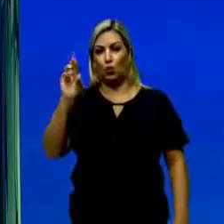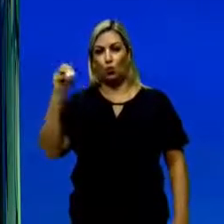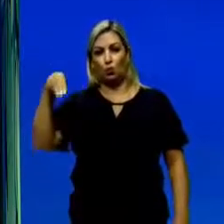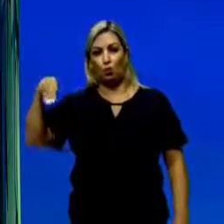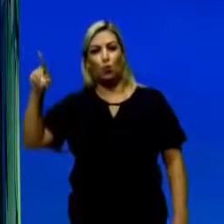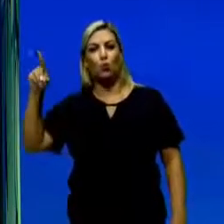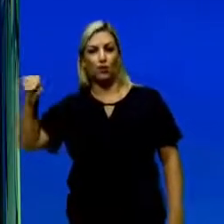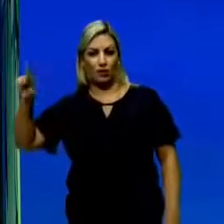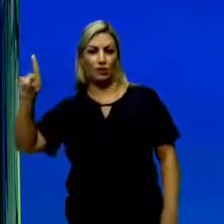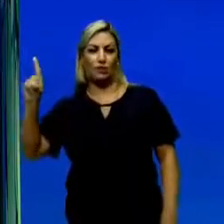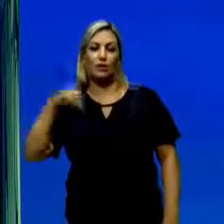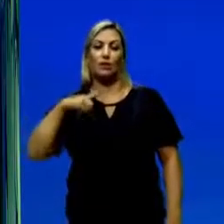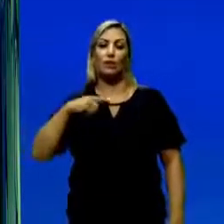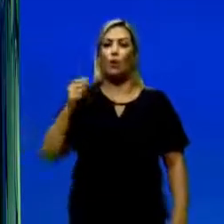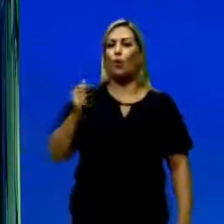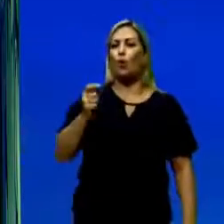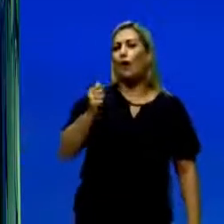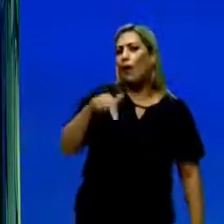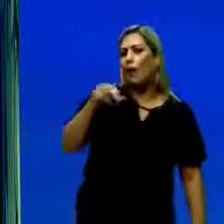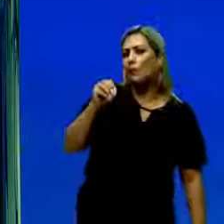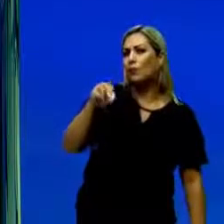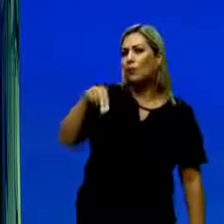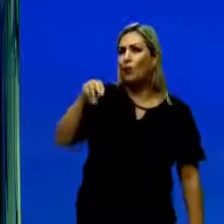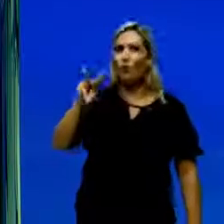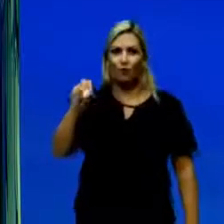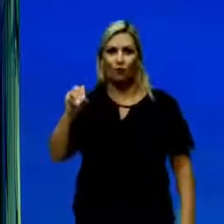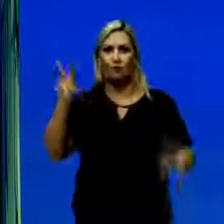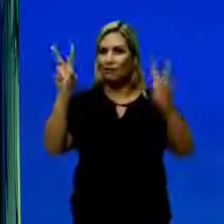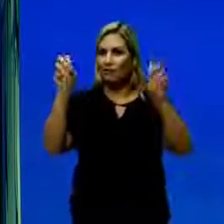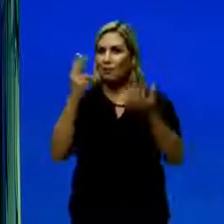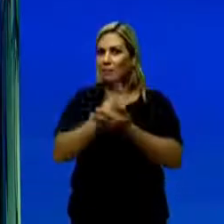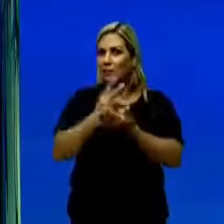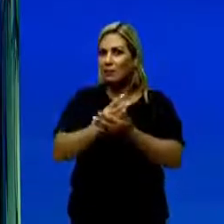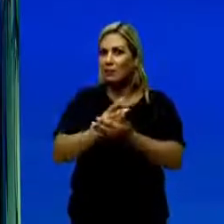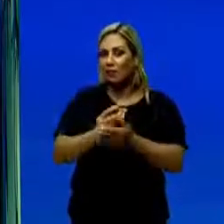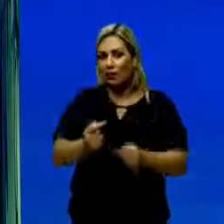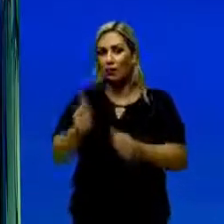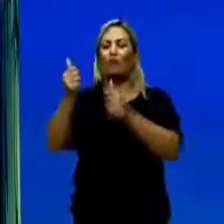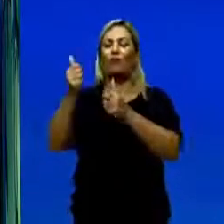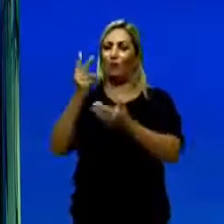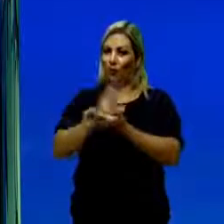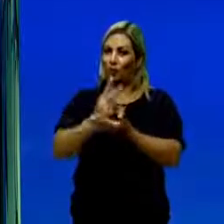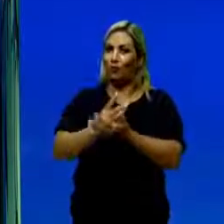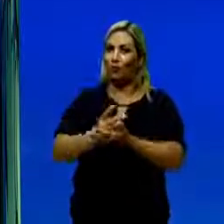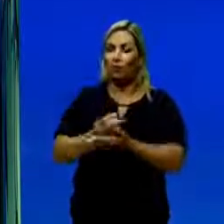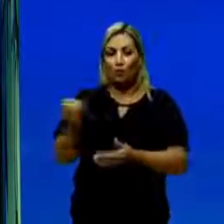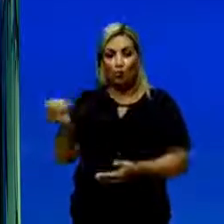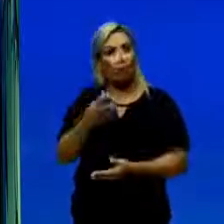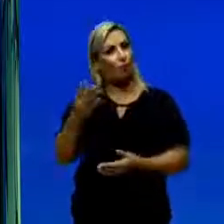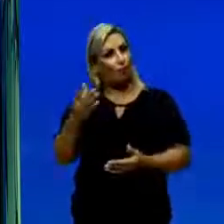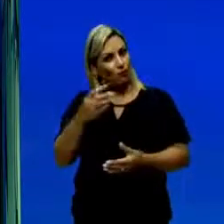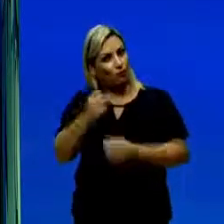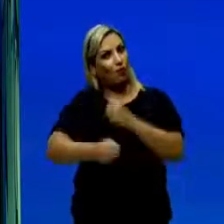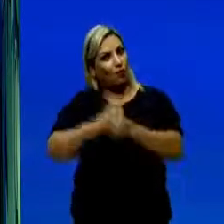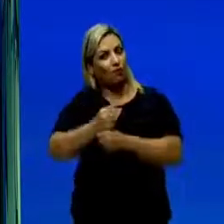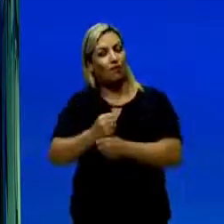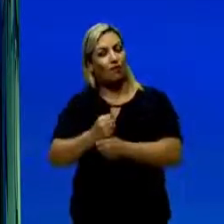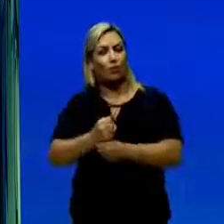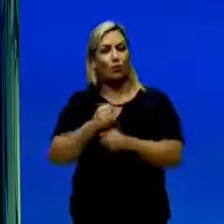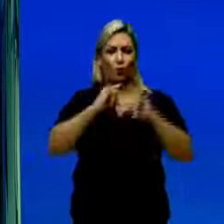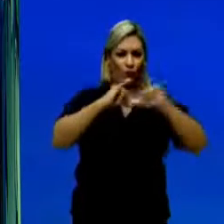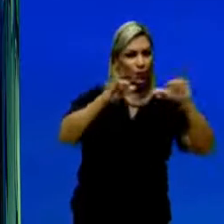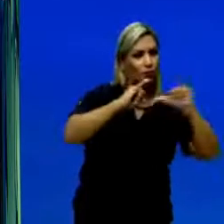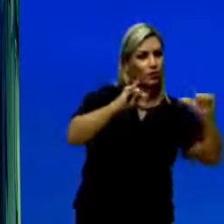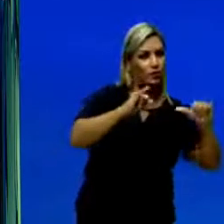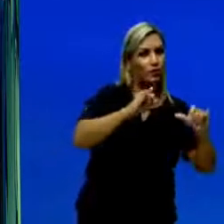ano novo. Percebam vocês que nós estamos falando do mesmo tema. Réveillon, chegada de um ano novo. Um é notícia,